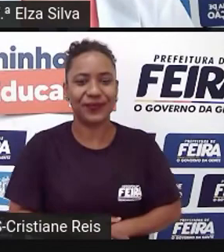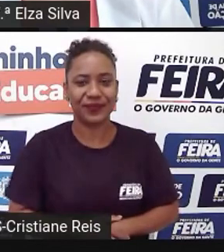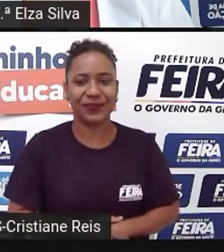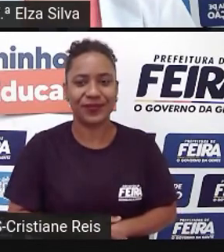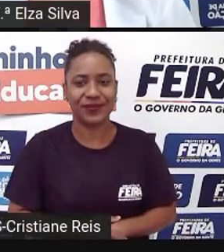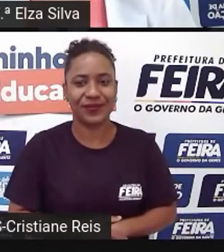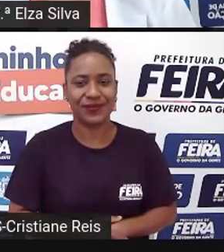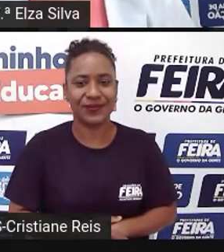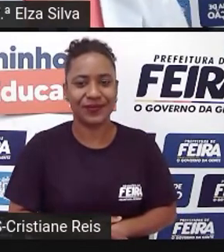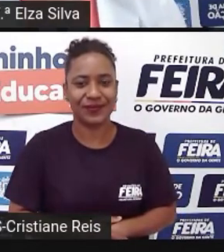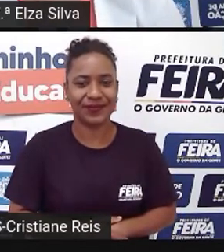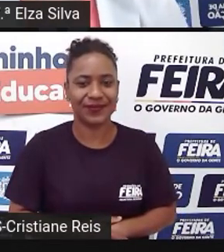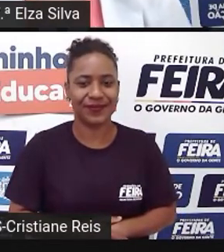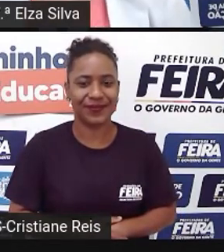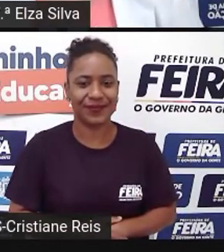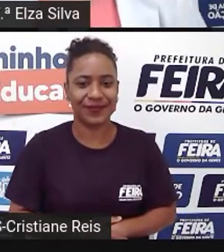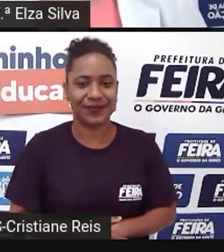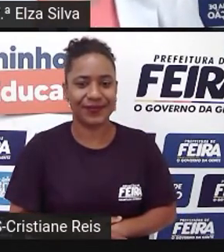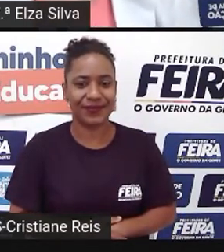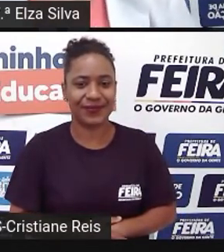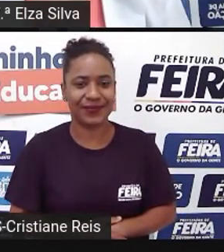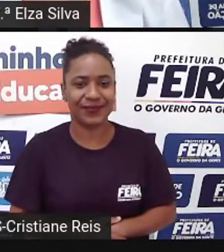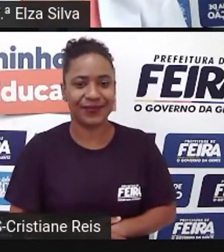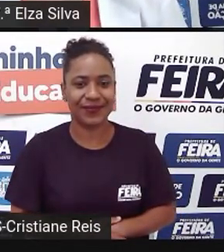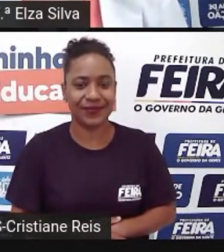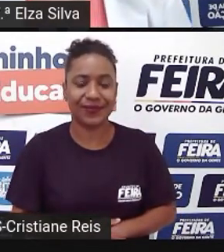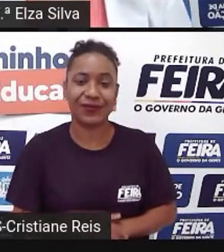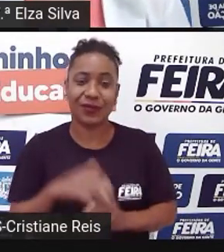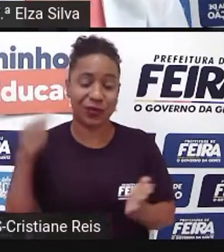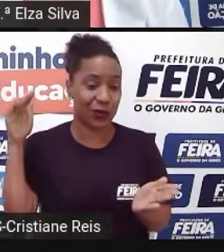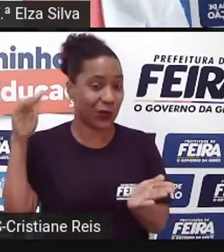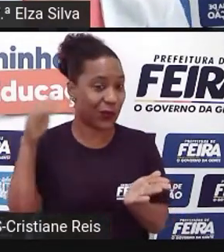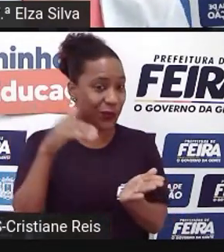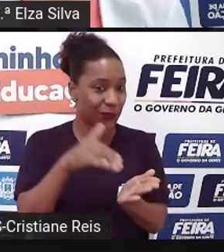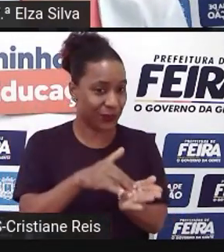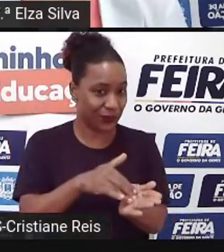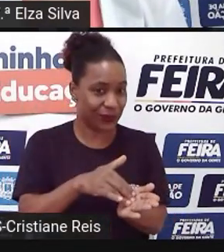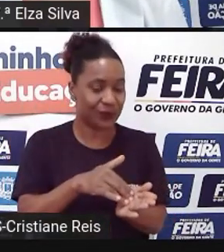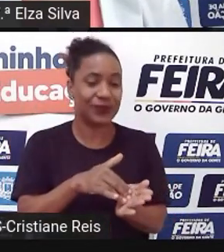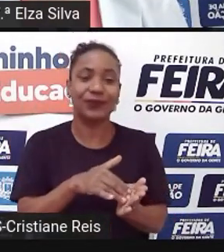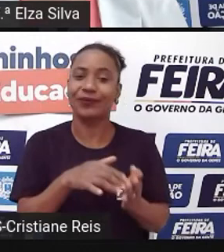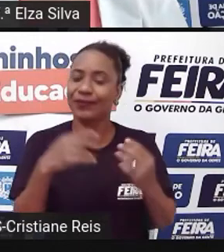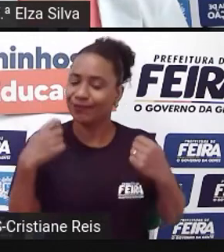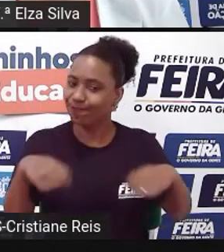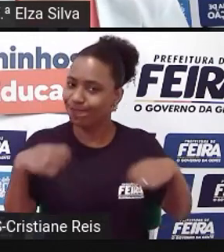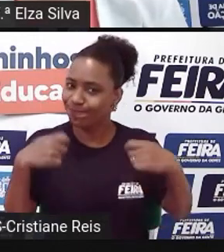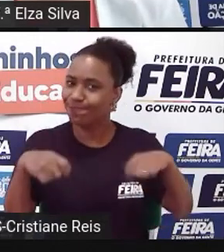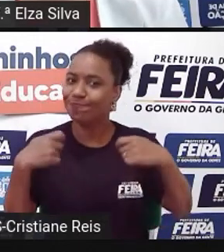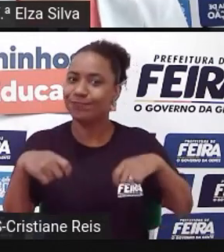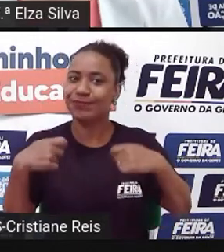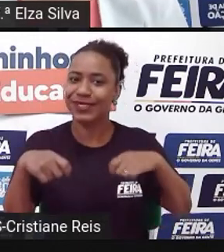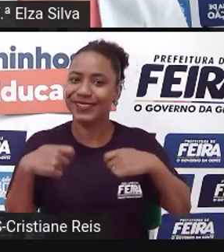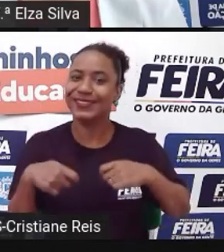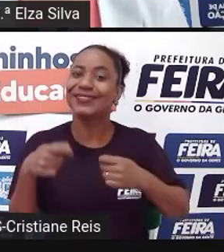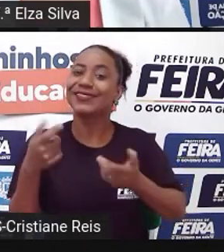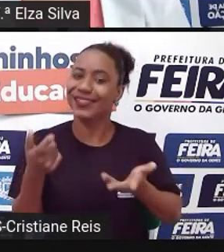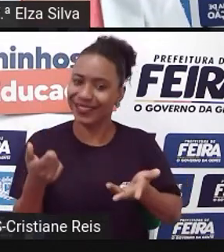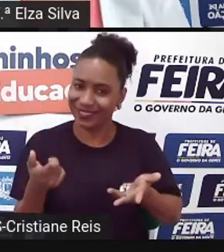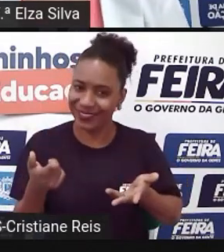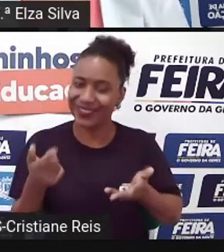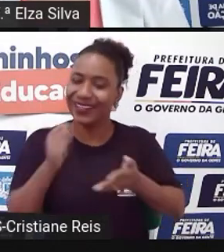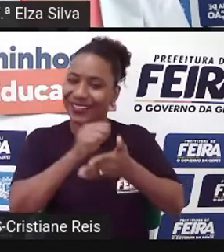E é claro Que ao chegar Ao finalzinho De nossa aula A gente precisa Realizar um desafio